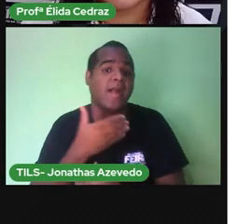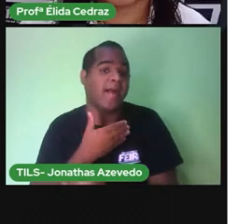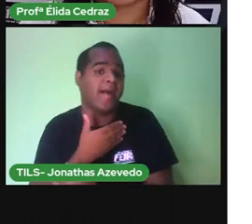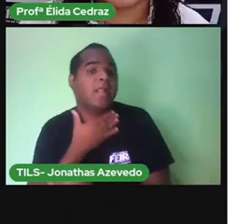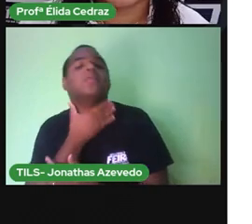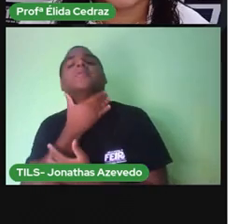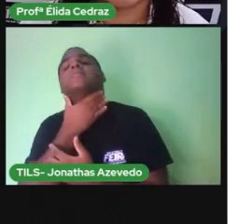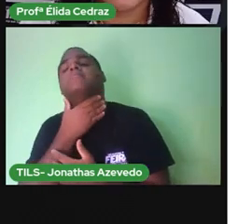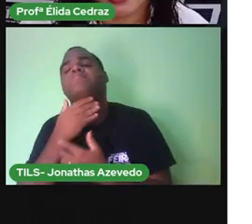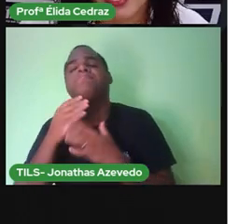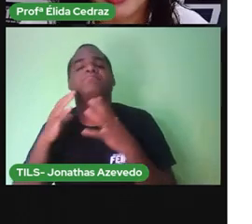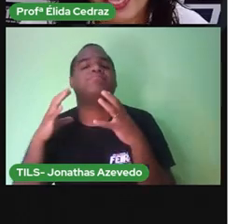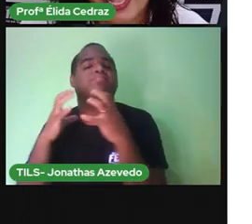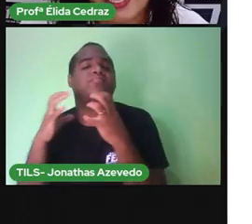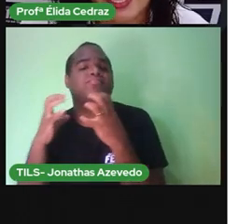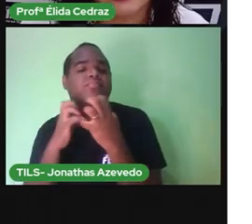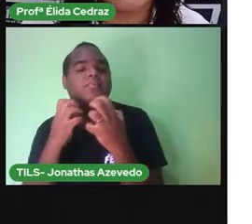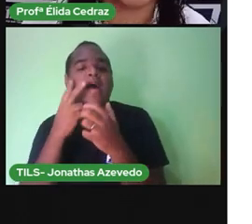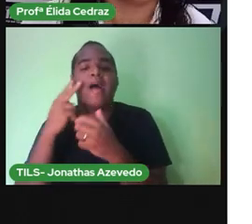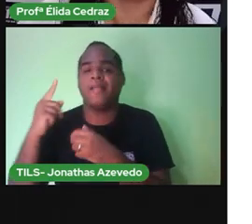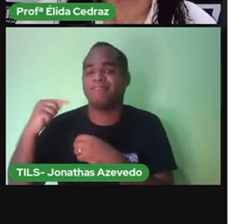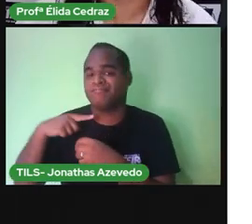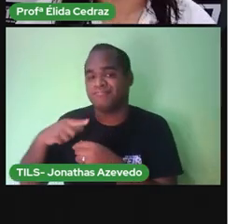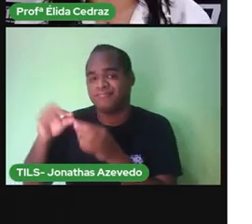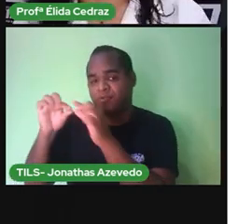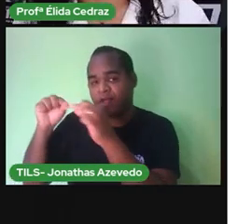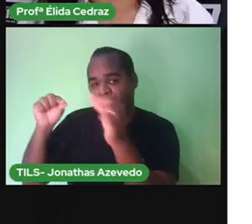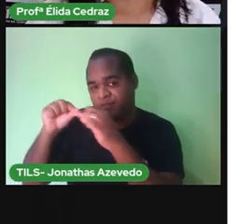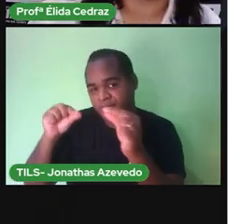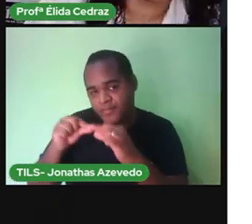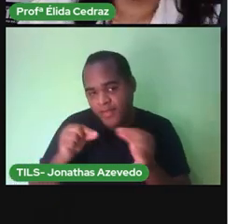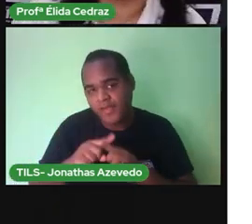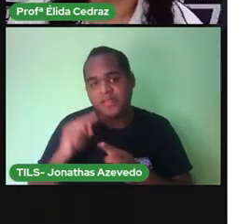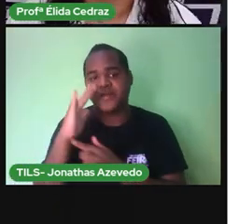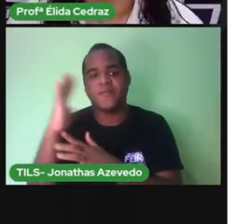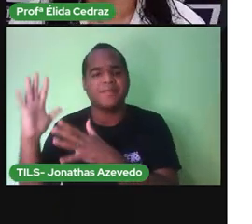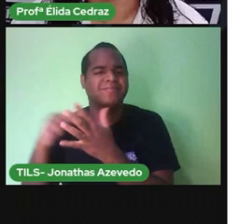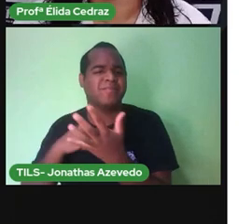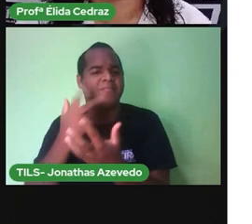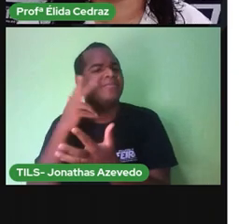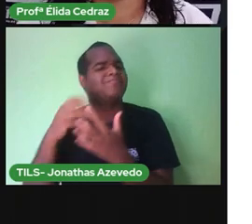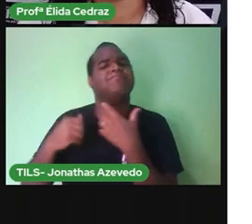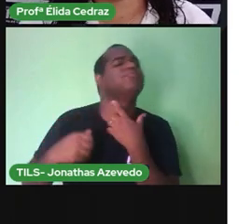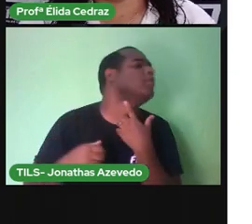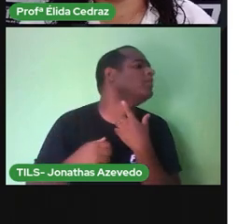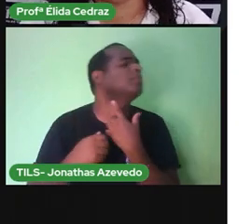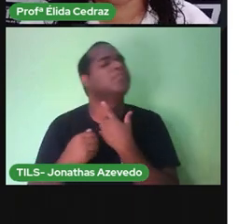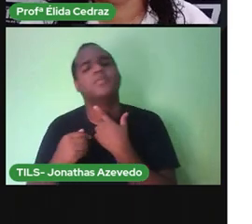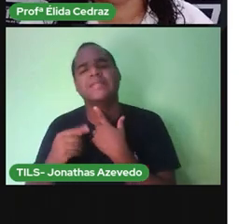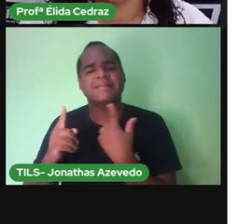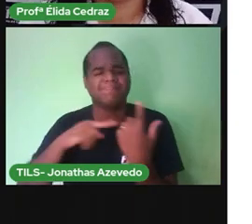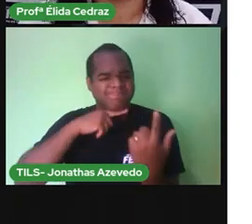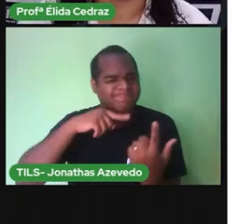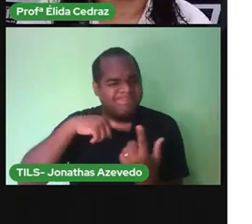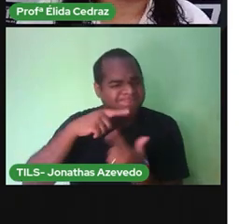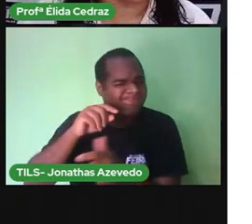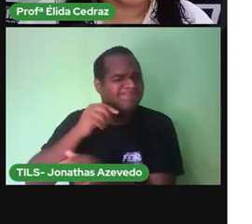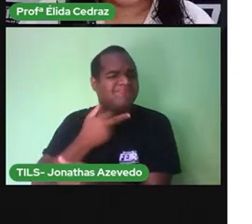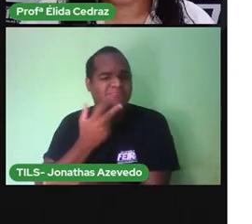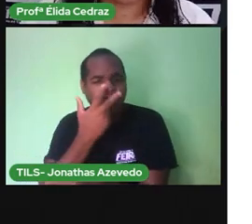encalhada, isso é, engalhada, quanto mais puxava o pescoço, mais ele ficava presa.